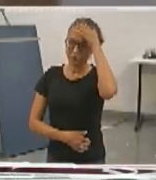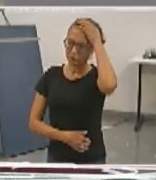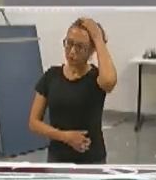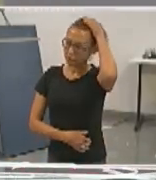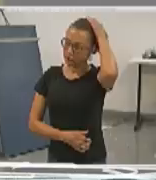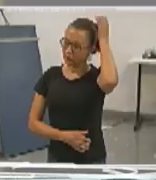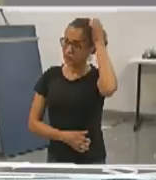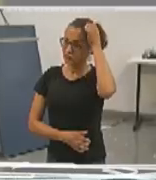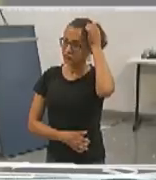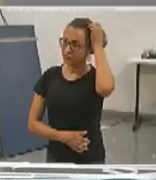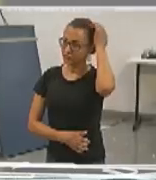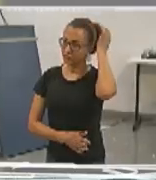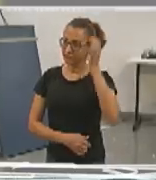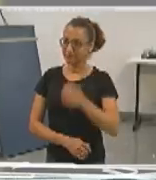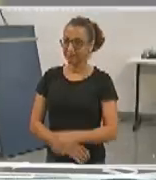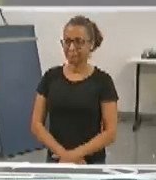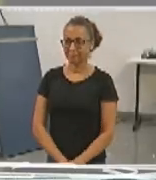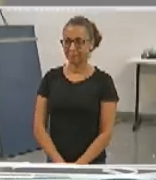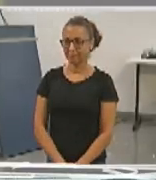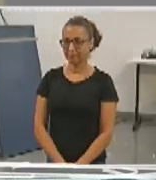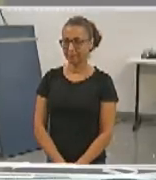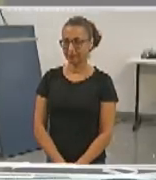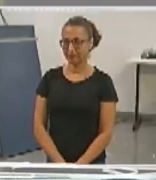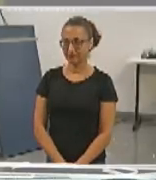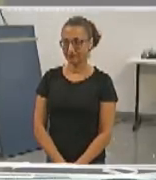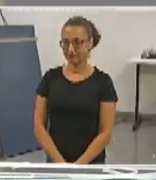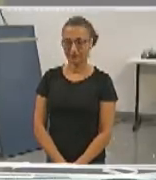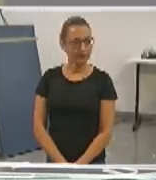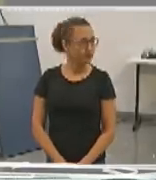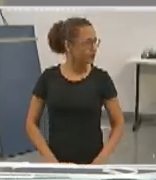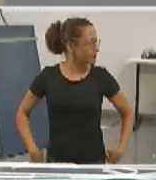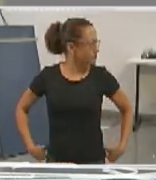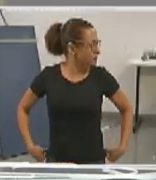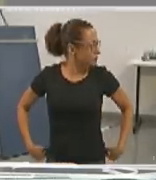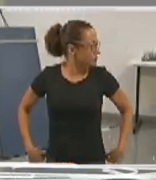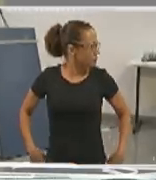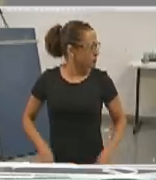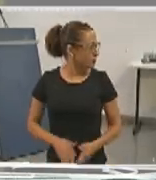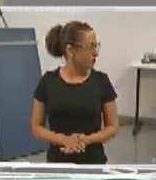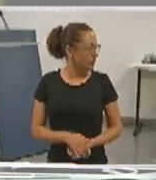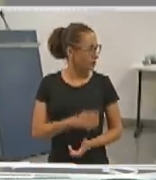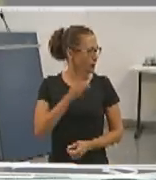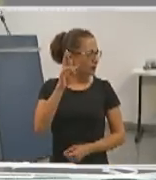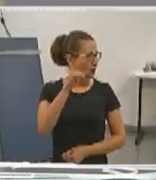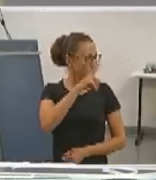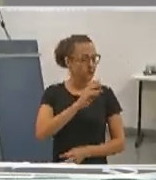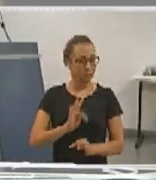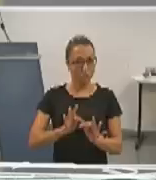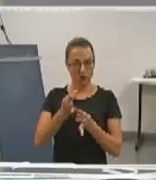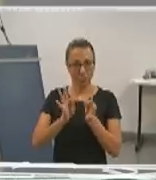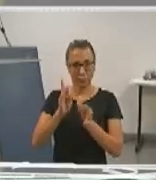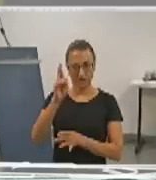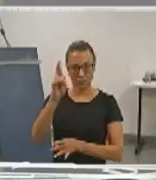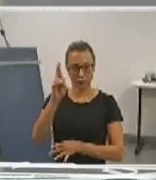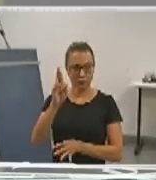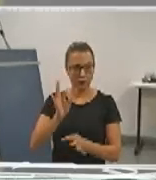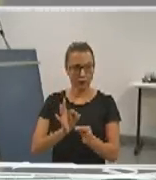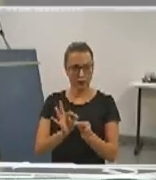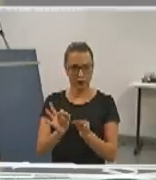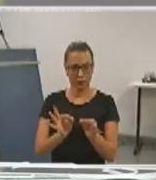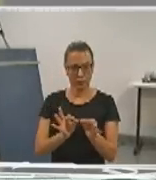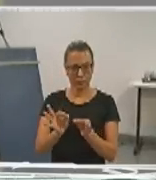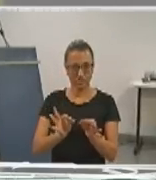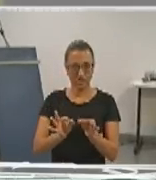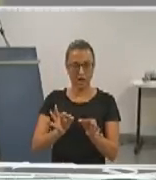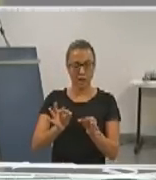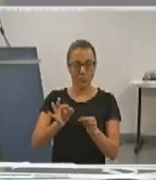O sistema de votação vai ser explanado pelo Cleiton, que é o nosso técnico responsável. Esse sistema de